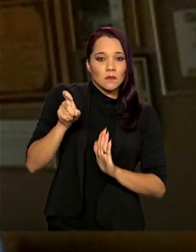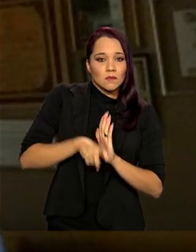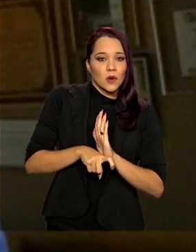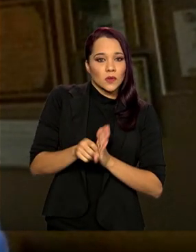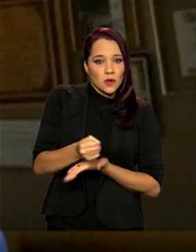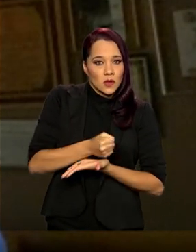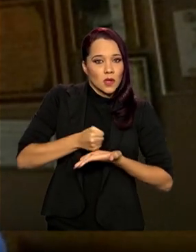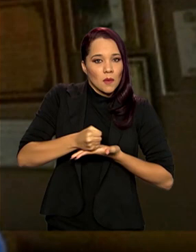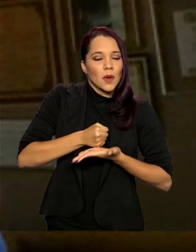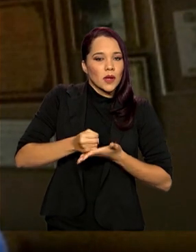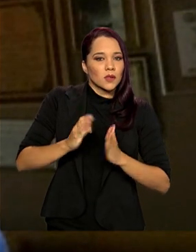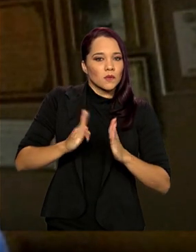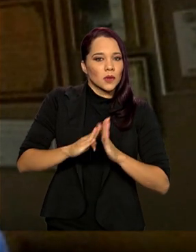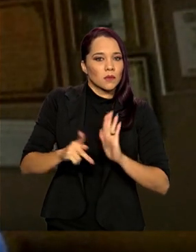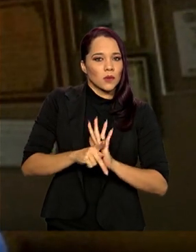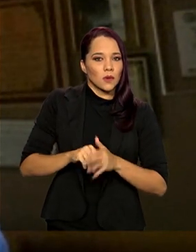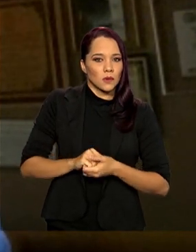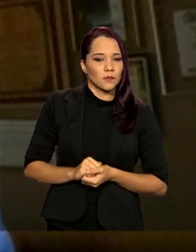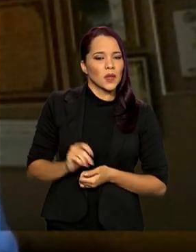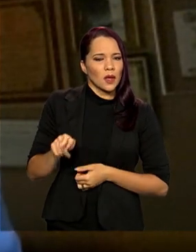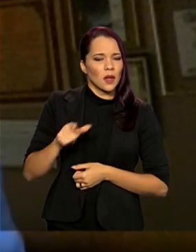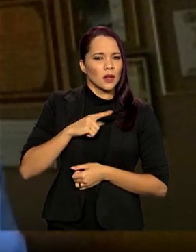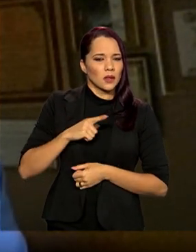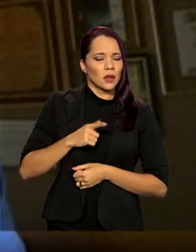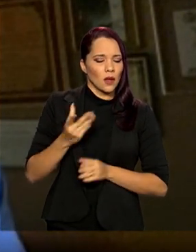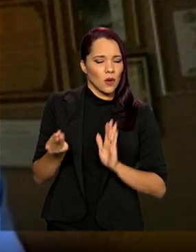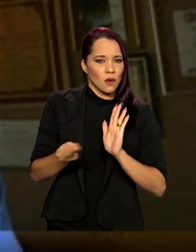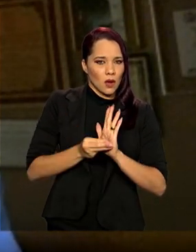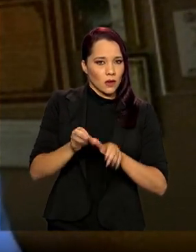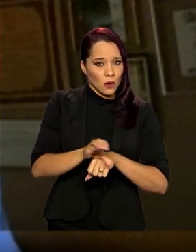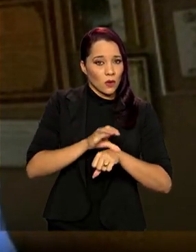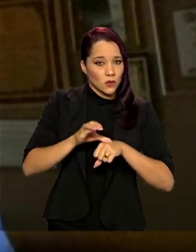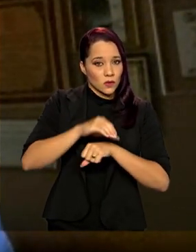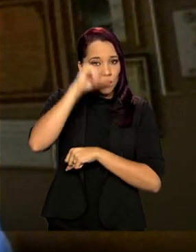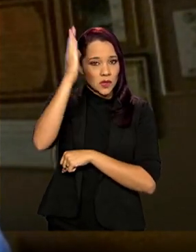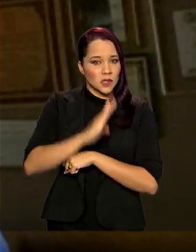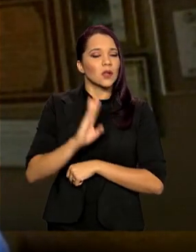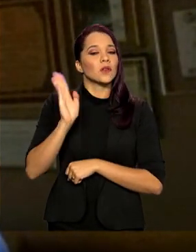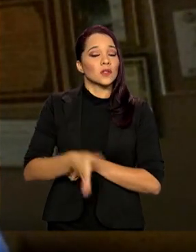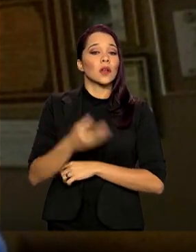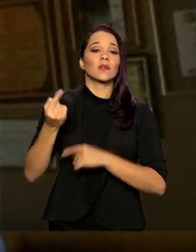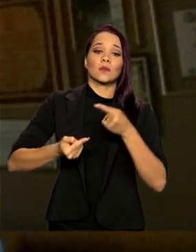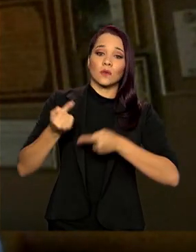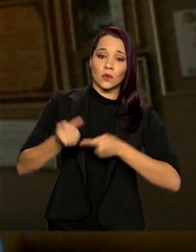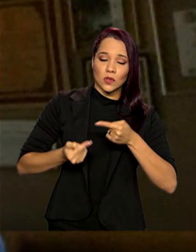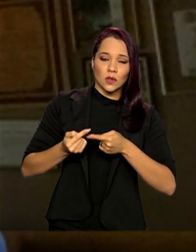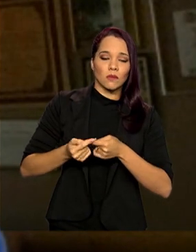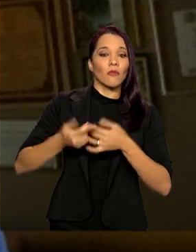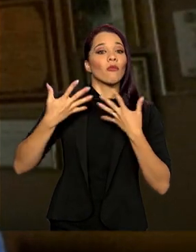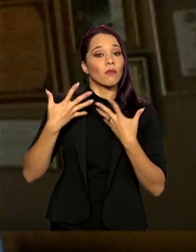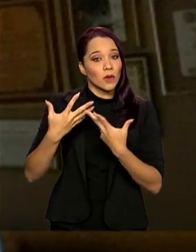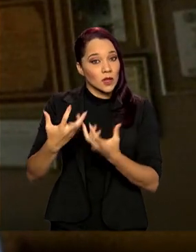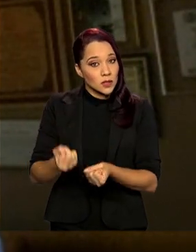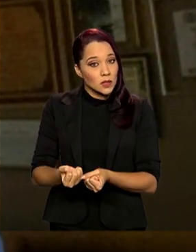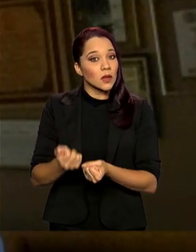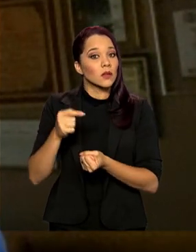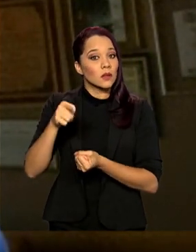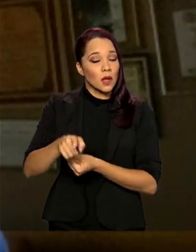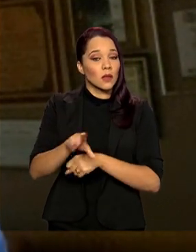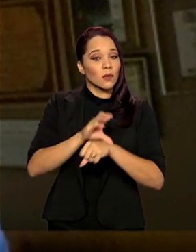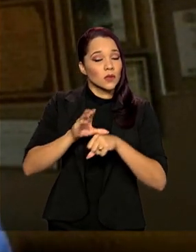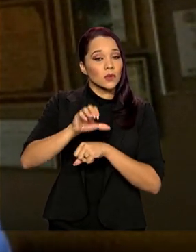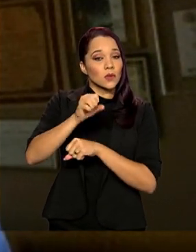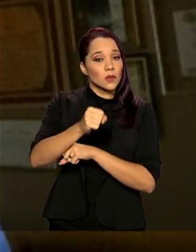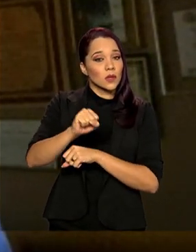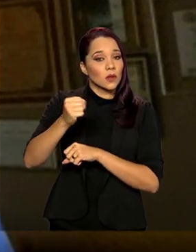base patrimônio. Ele existe na Constituição brasileira, já foi discutido isso, foi aceito na Constituição de 88,